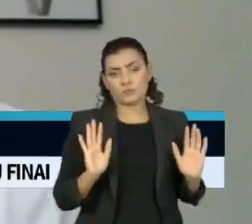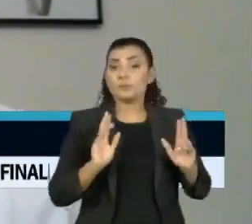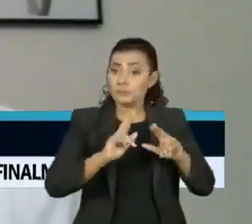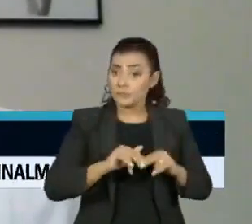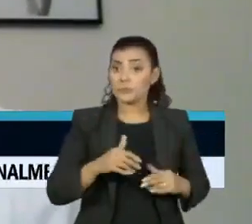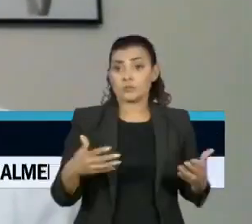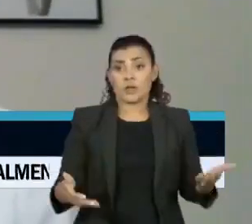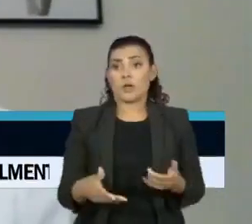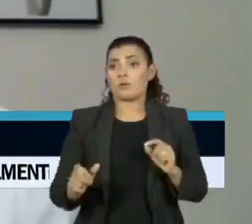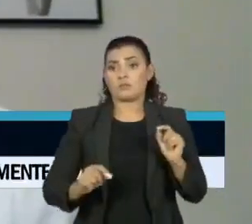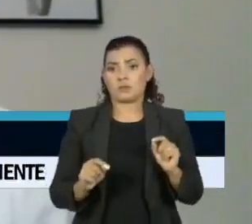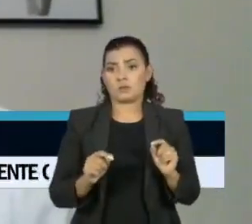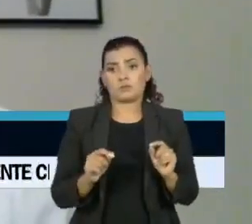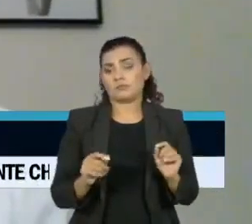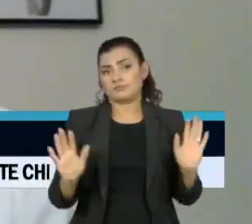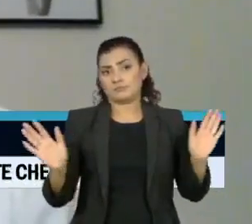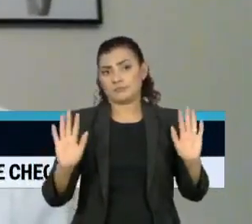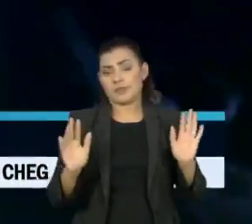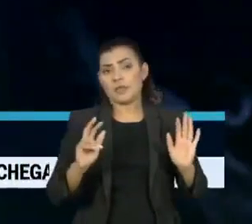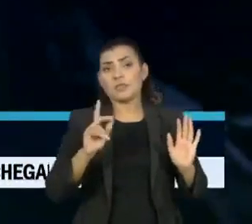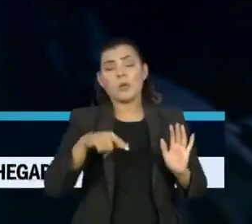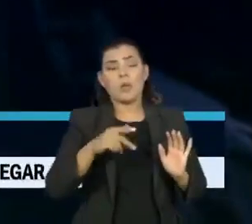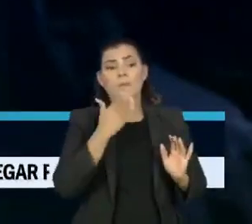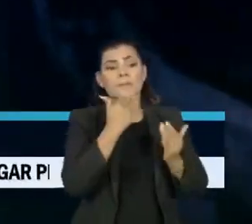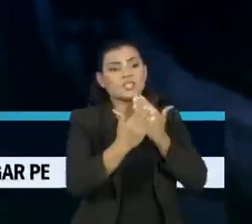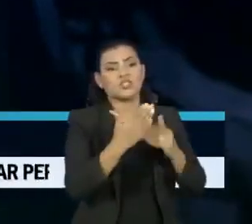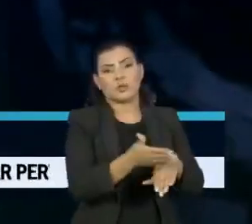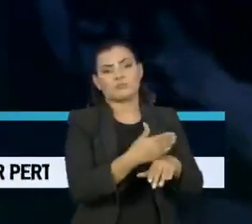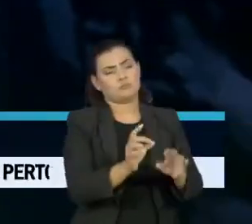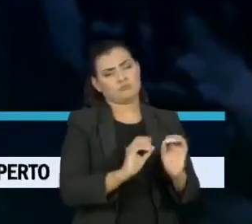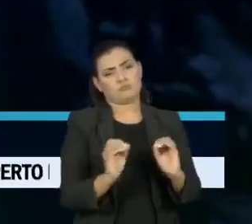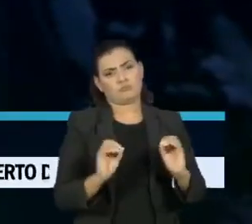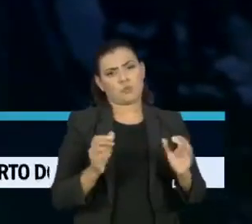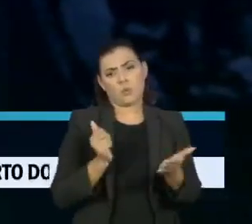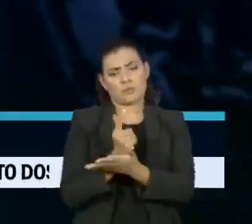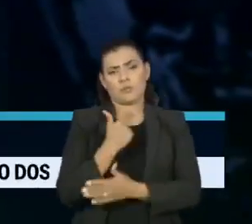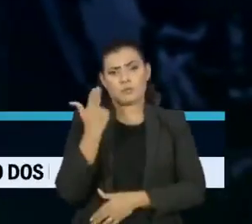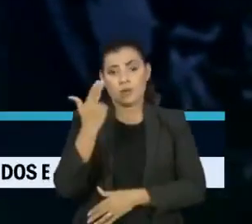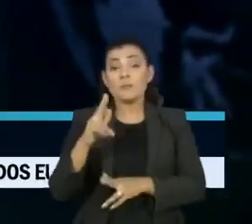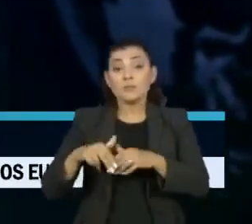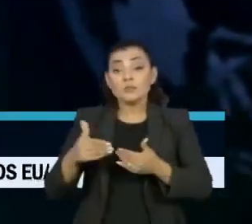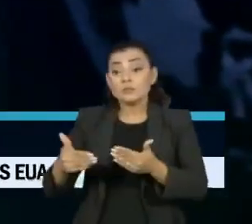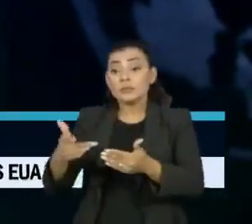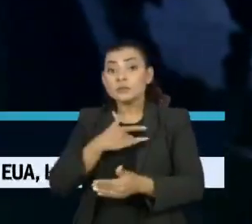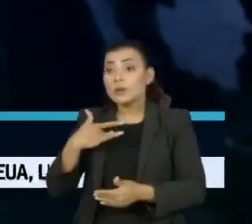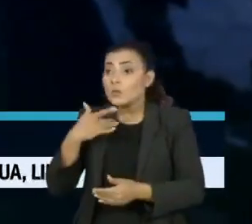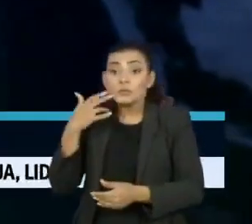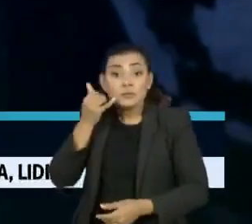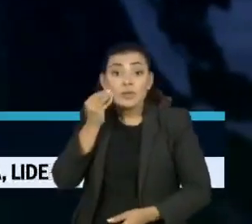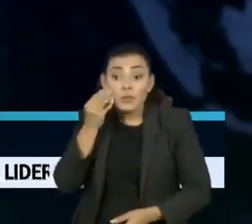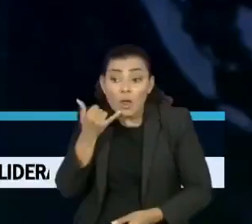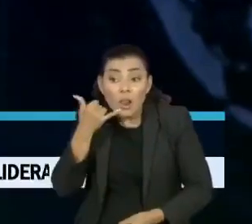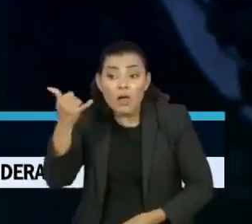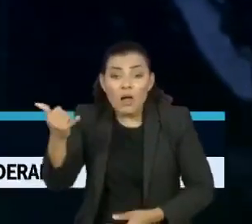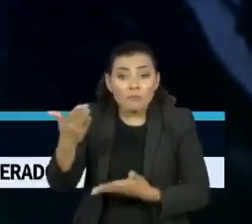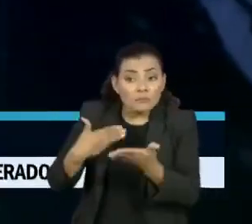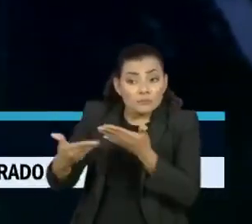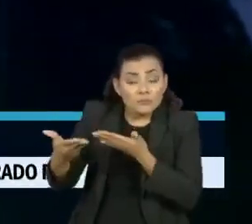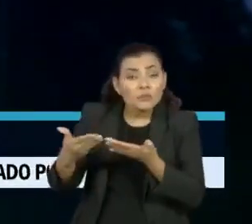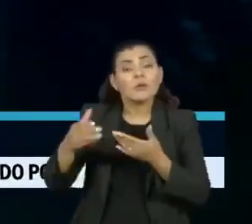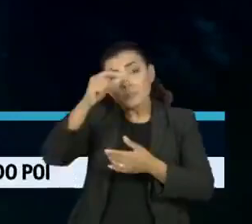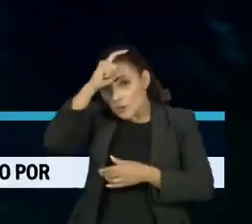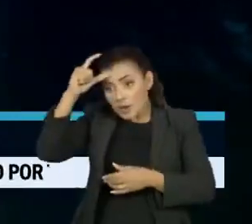maneira, não vai haver possibilidade de requisição. Tentamos contato com o Ministério da Saúde sobre a decisão do ministro Ricardo